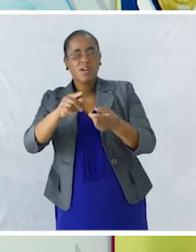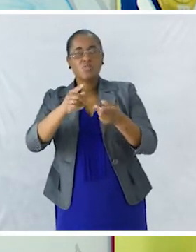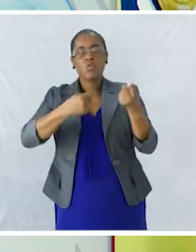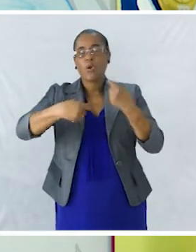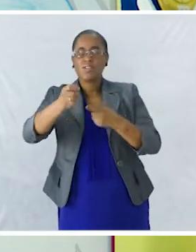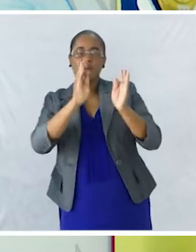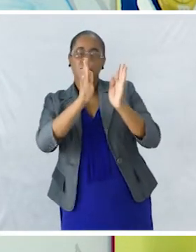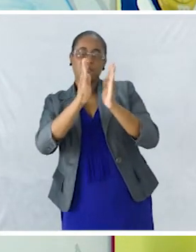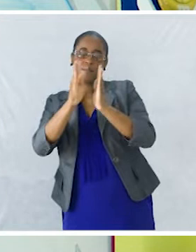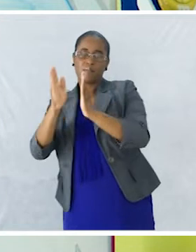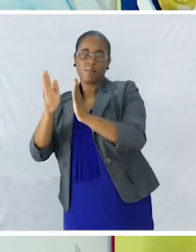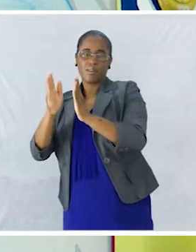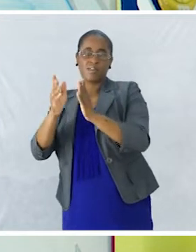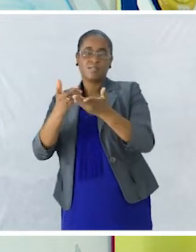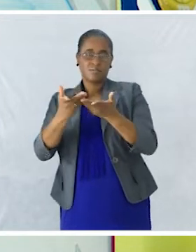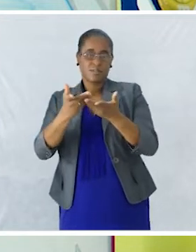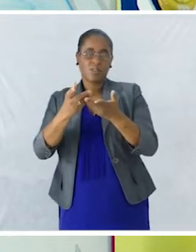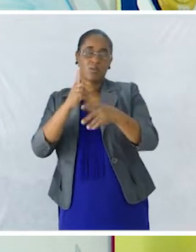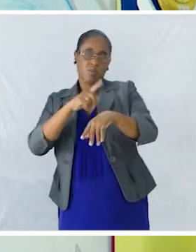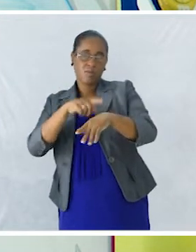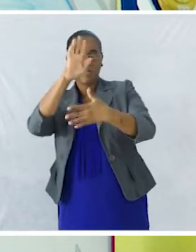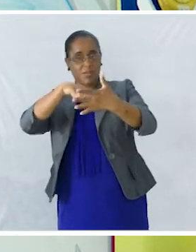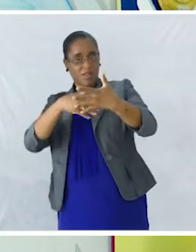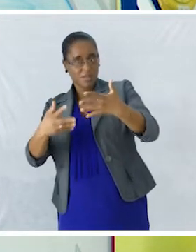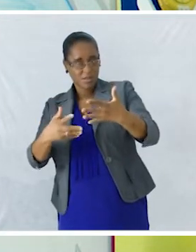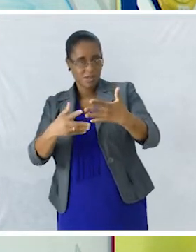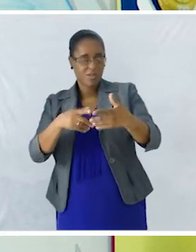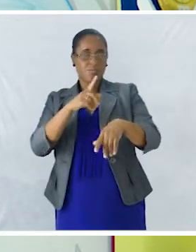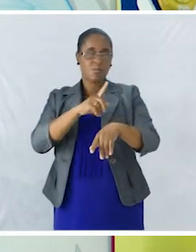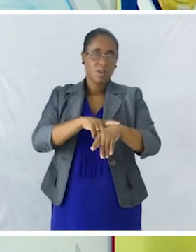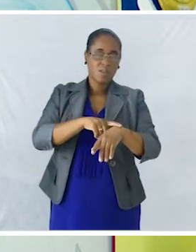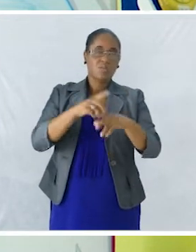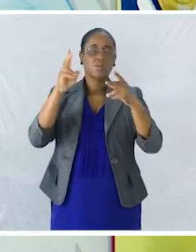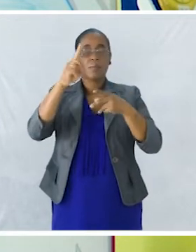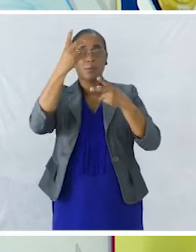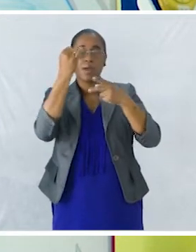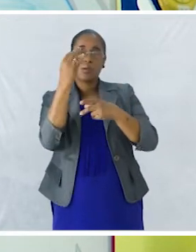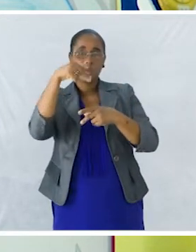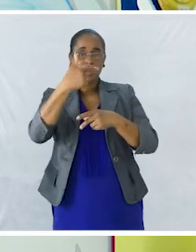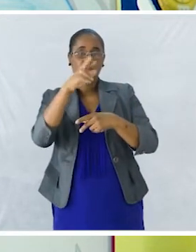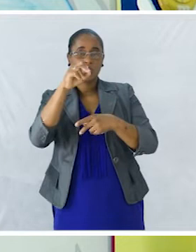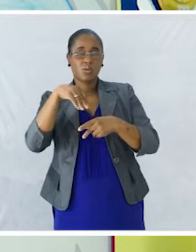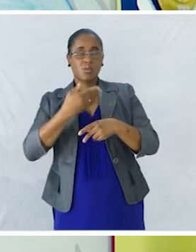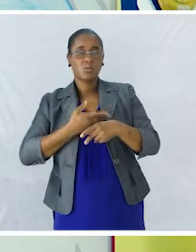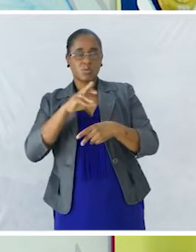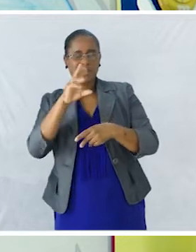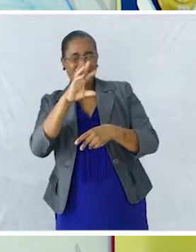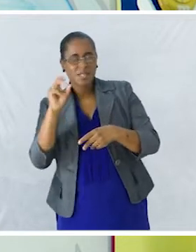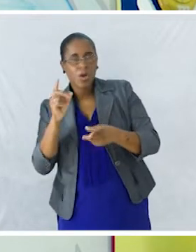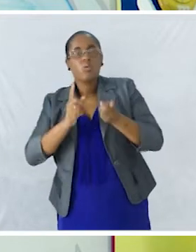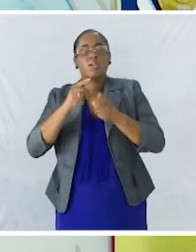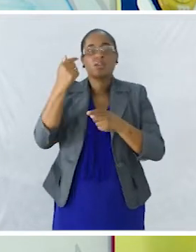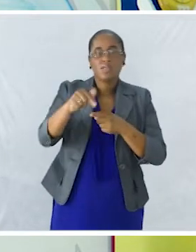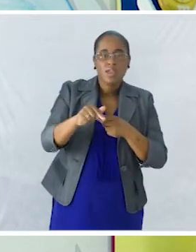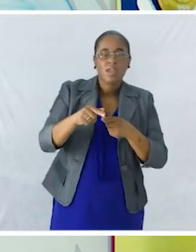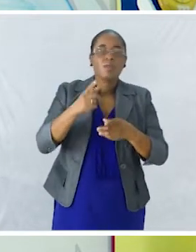acordo Com o momento Da planificação Na planificação No momento Da introdução O que é que deve conter Momento de desenvolvimento